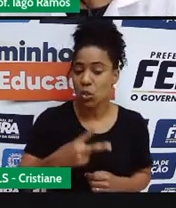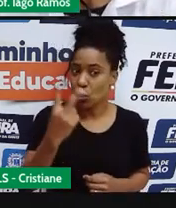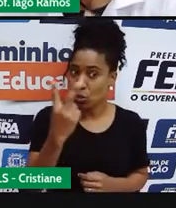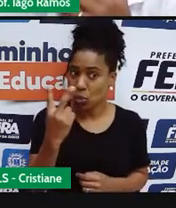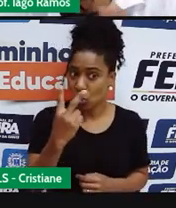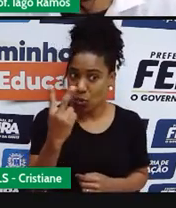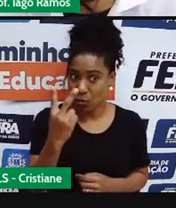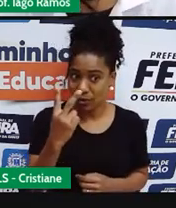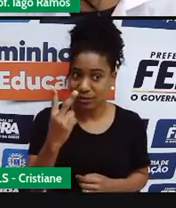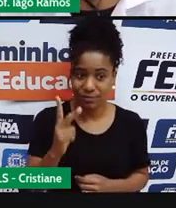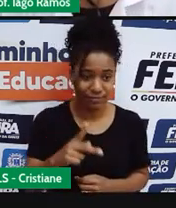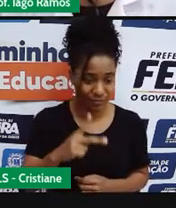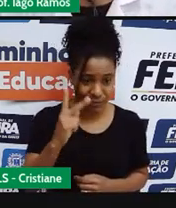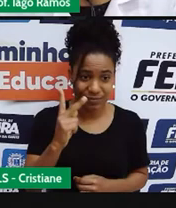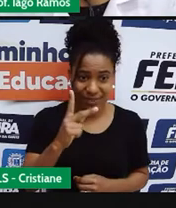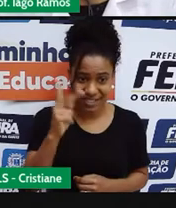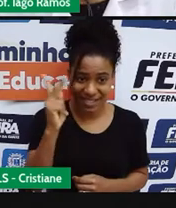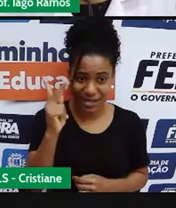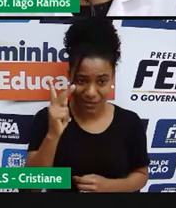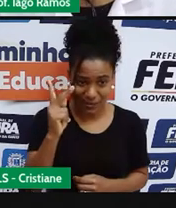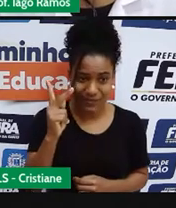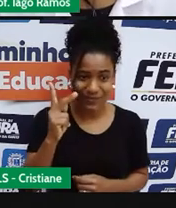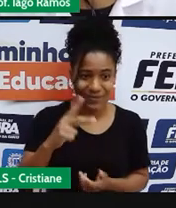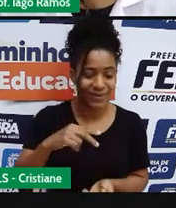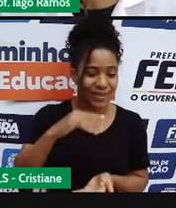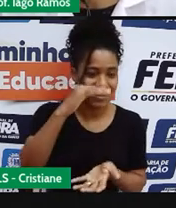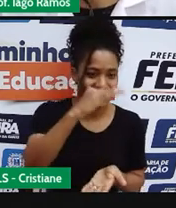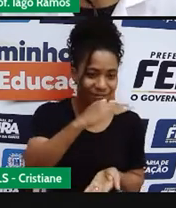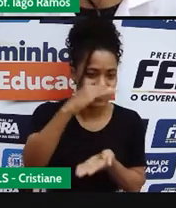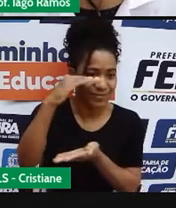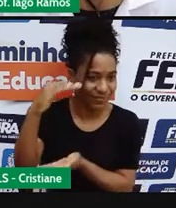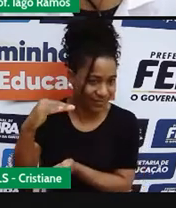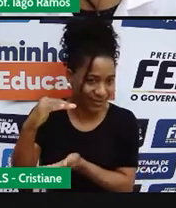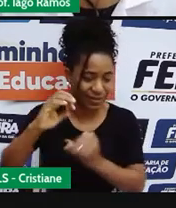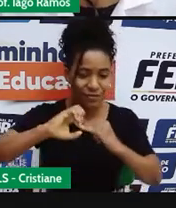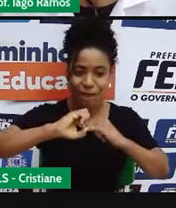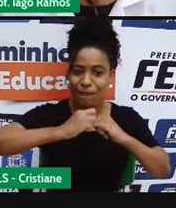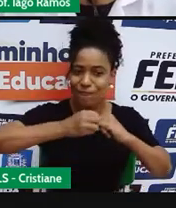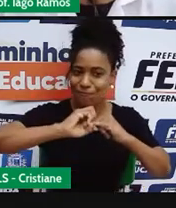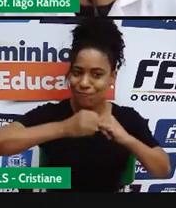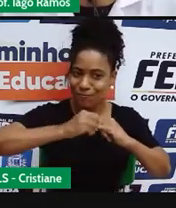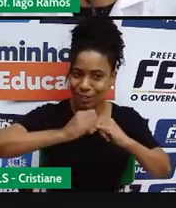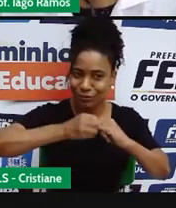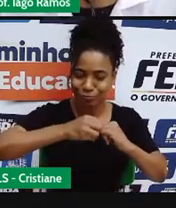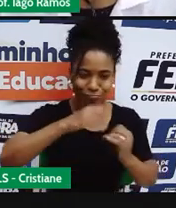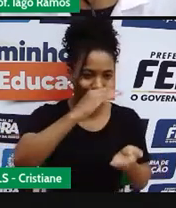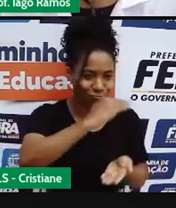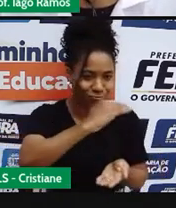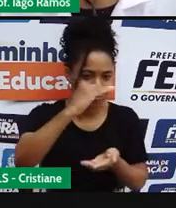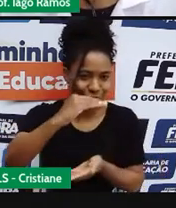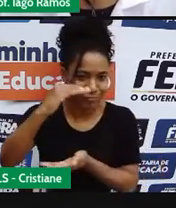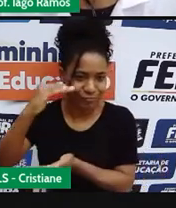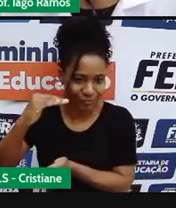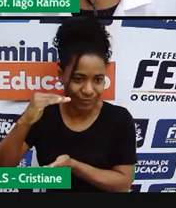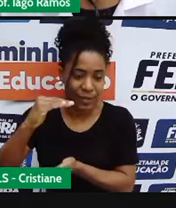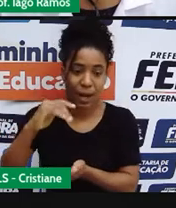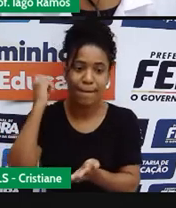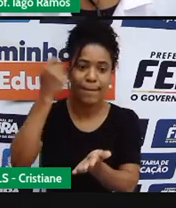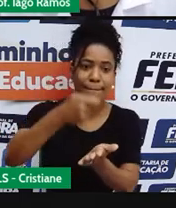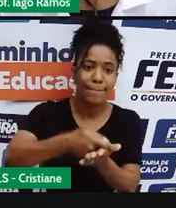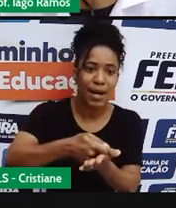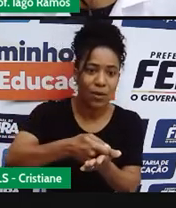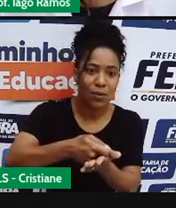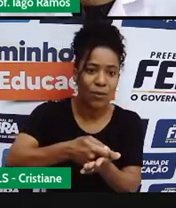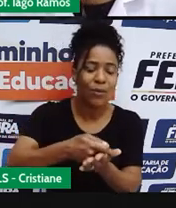quilogramas de feijão, uma pessoa pagou dez reais, o que acontece se ela levar apenas um